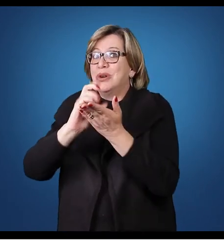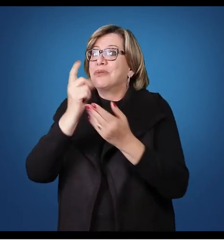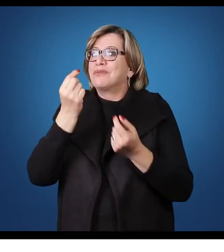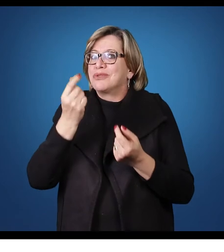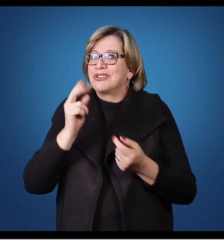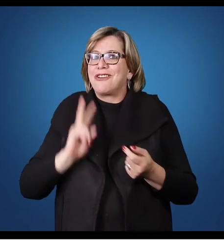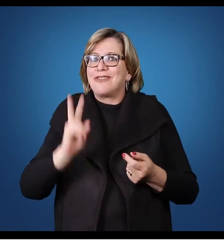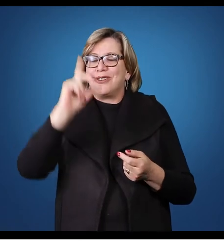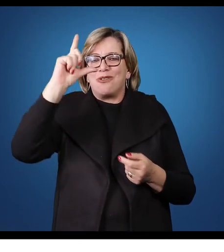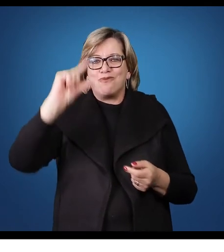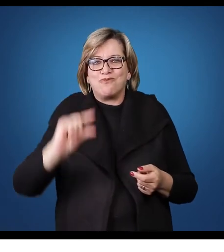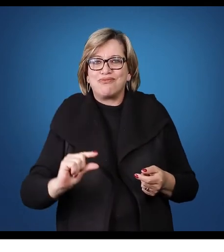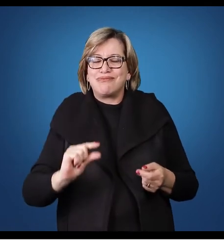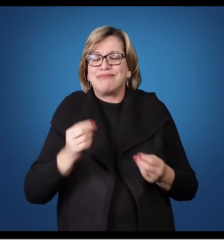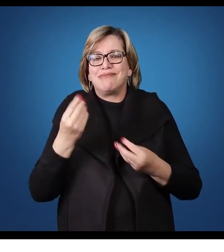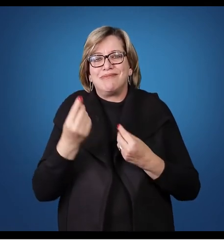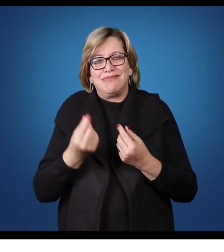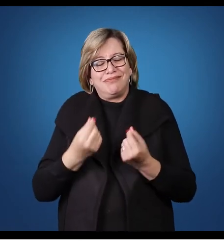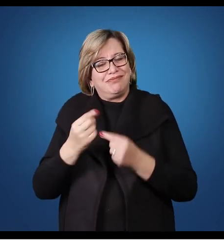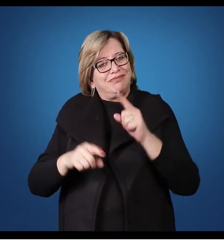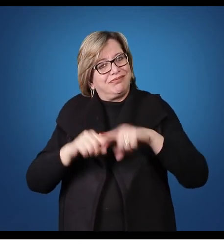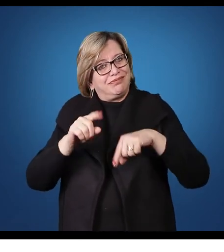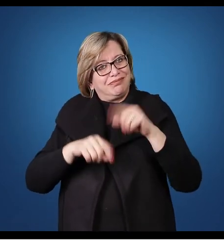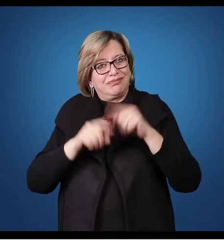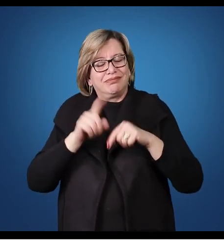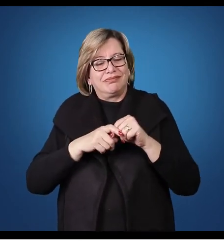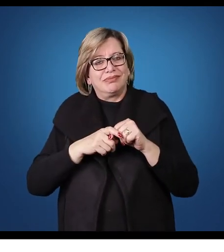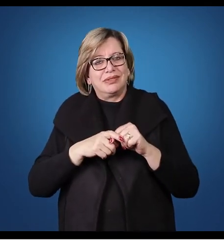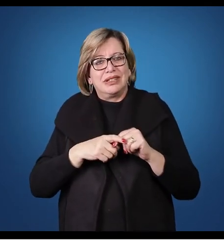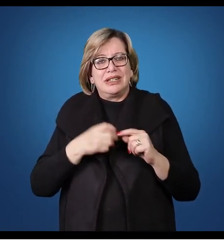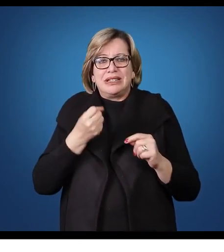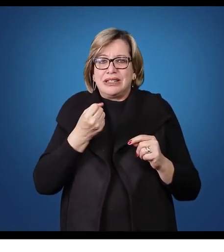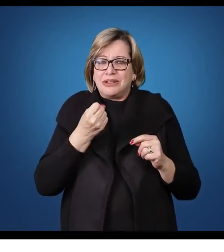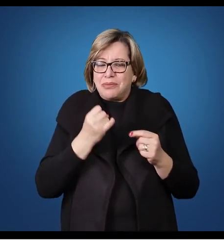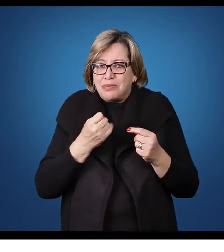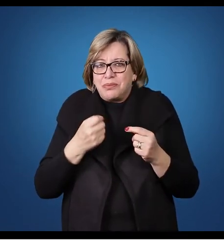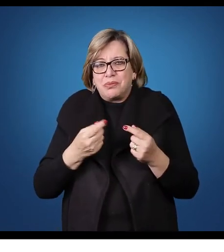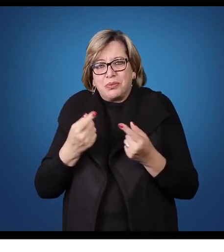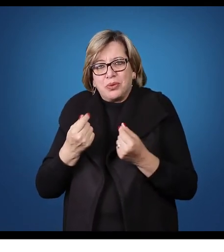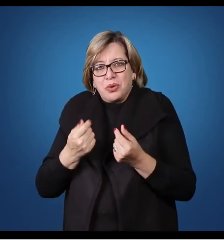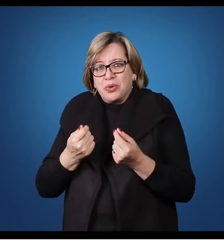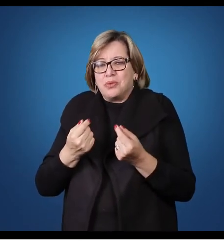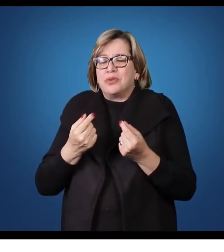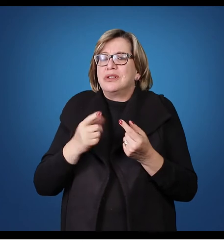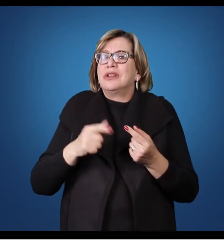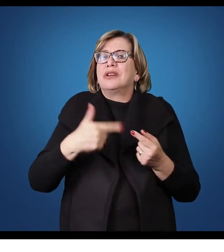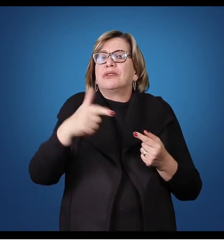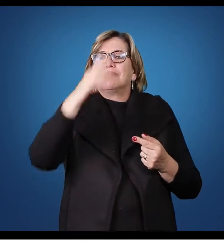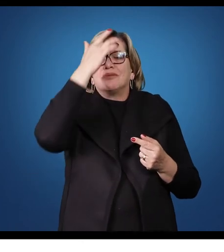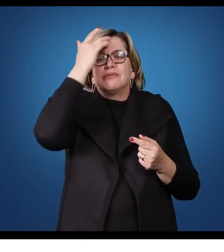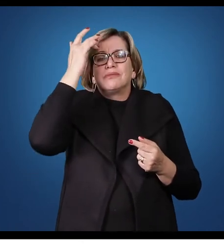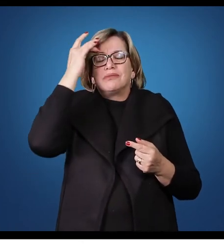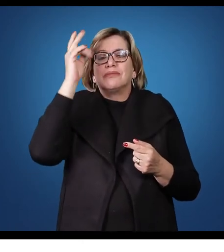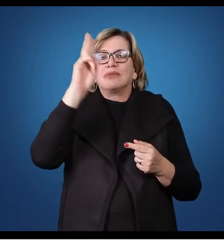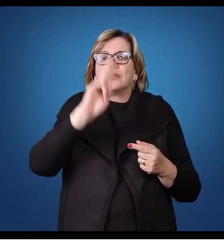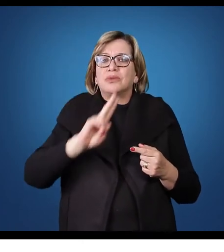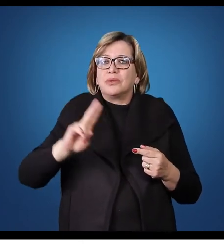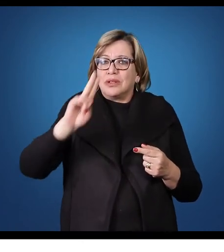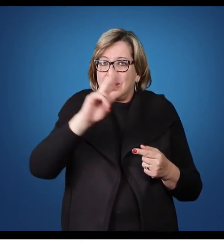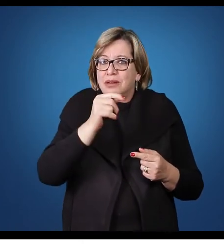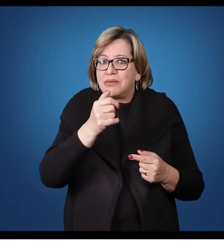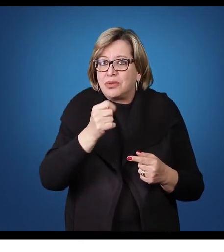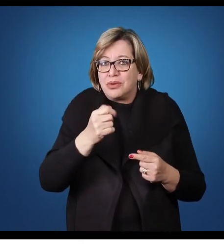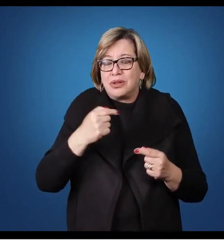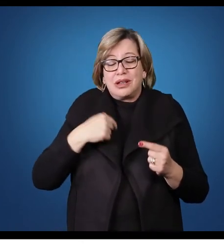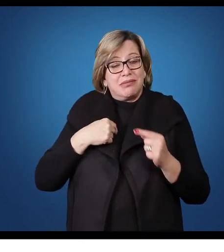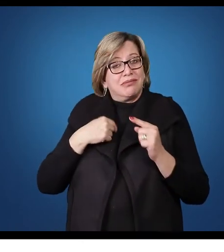valor menor por aquelas mercadorias. Então, quanto menos capital de terceiro eu tiver na empresa, a tendência é